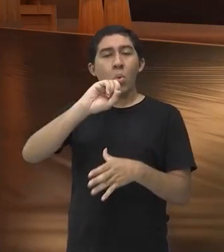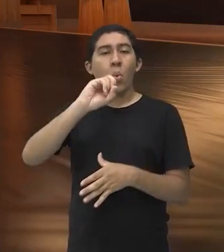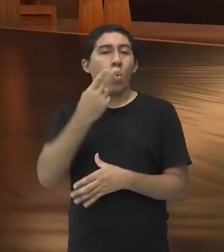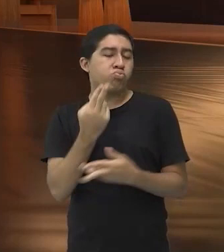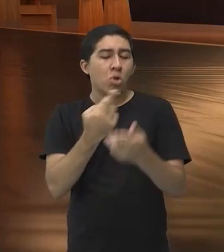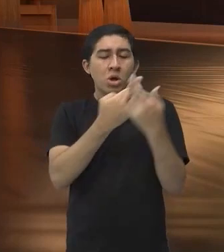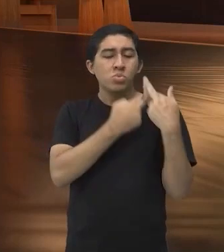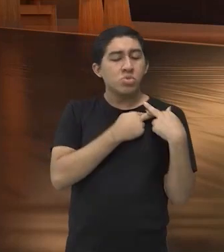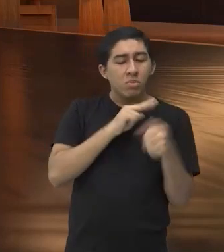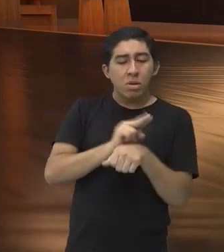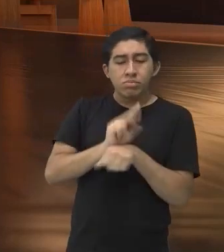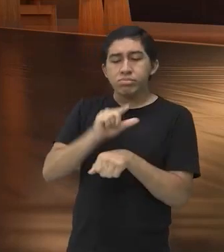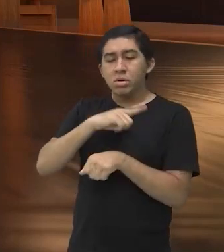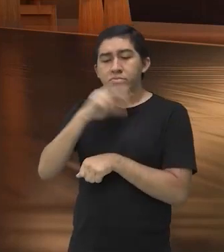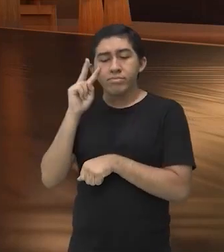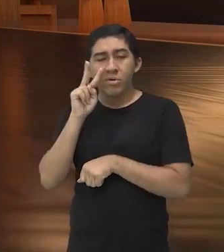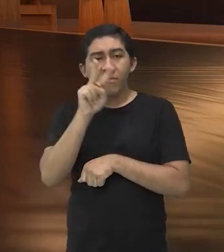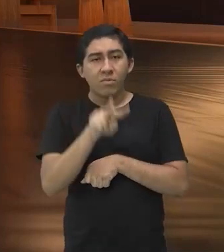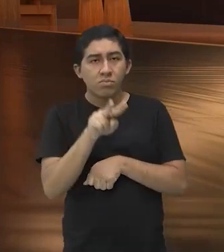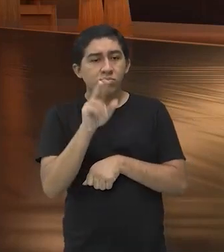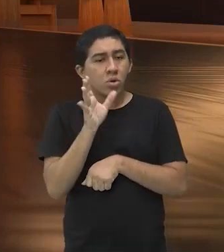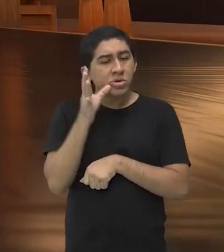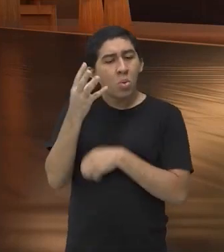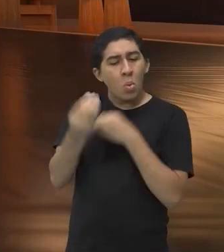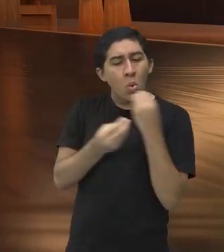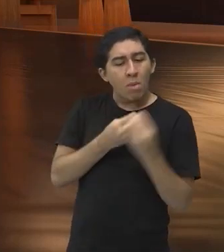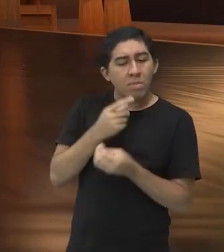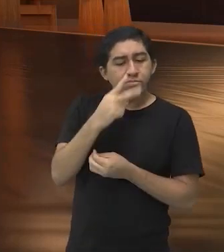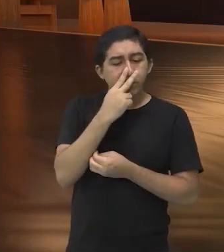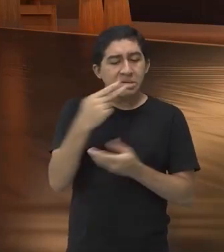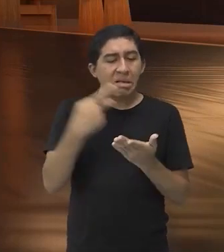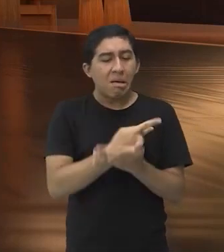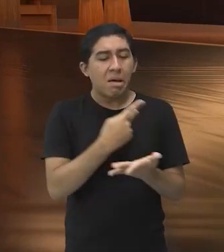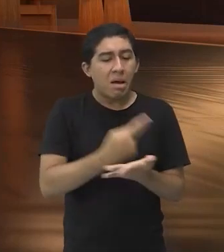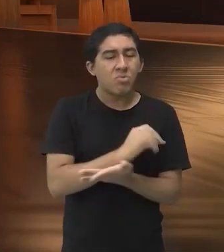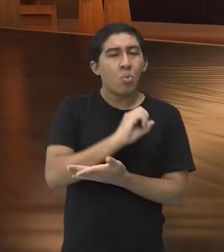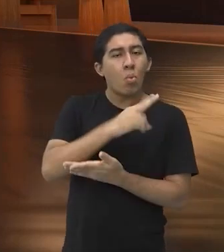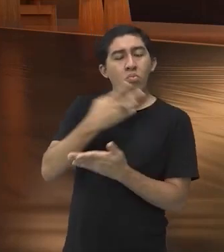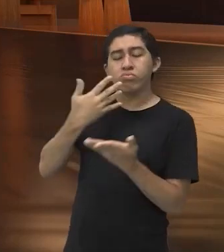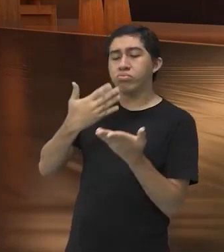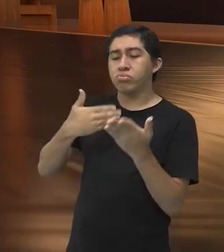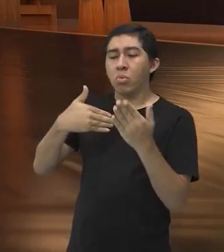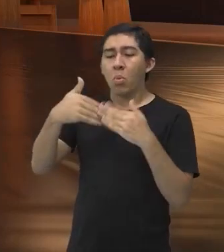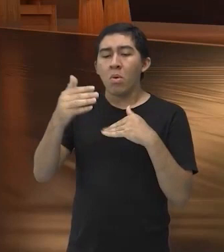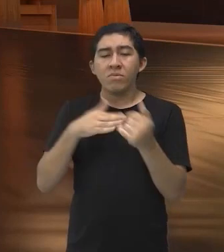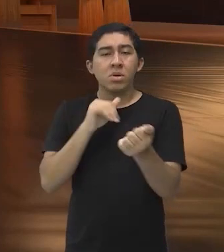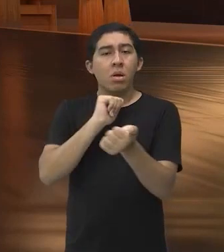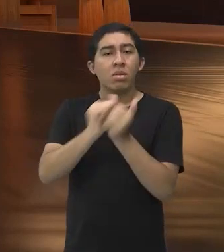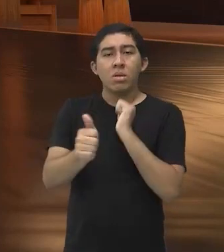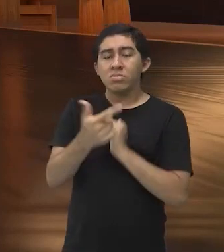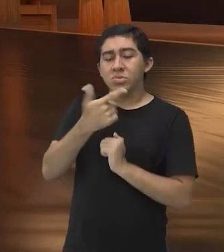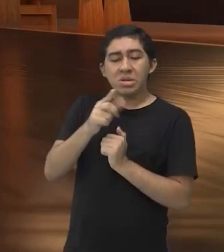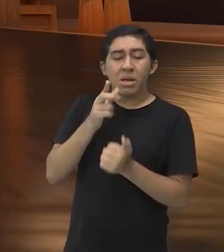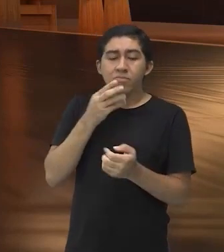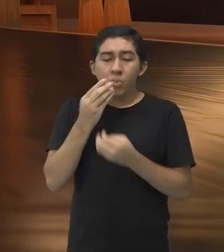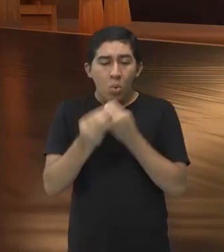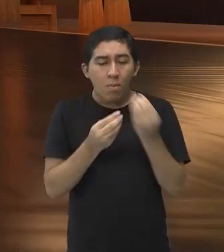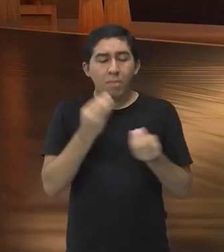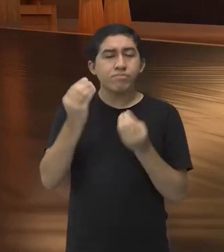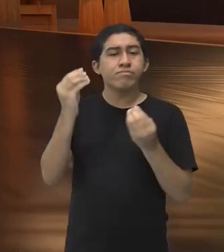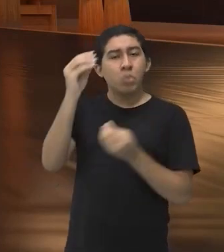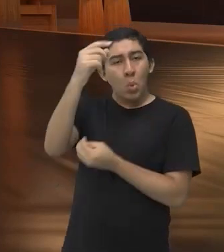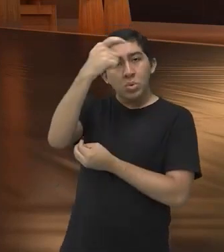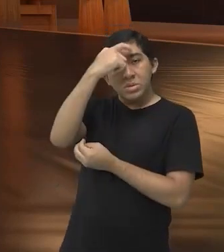árbitro observa ali uma situação de desvantagem ou que o atleta já não está respondendo de acordo com o combate.